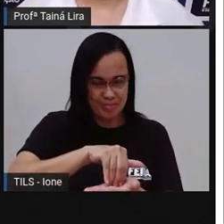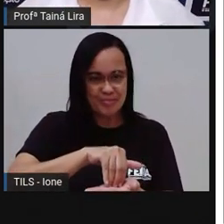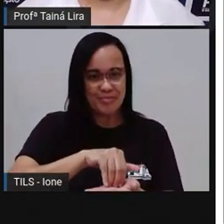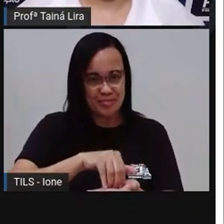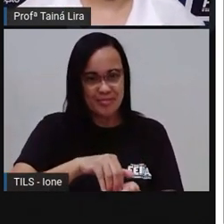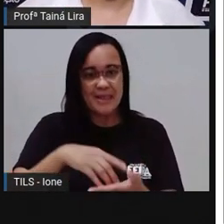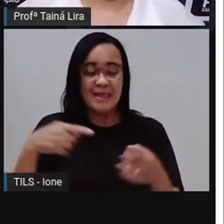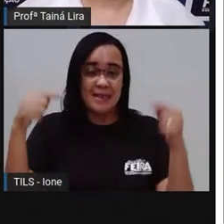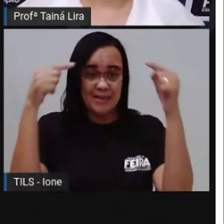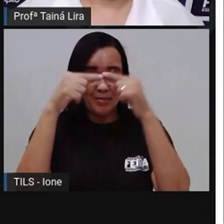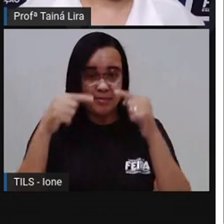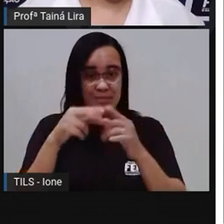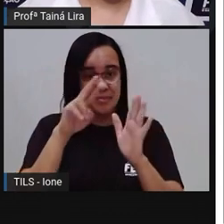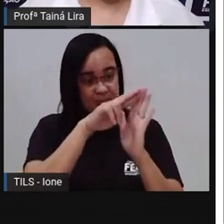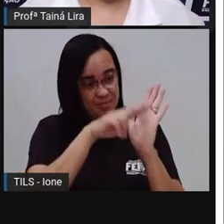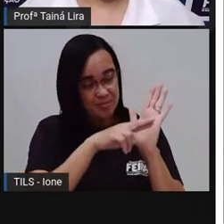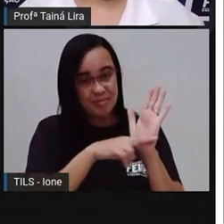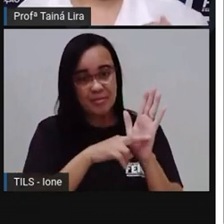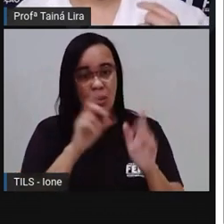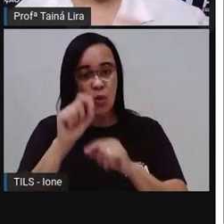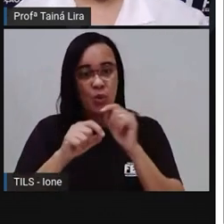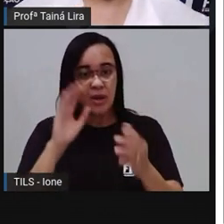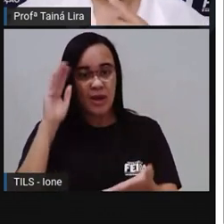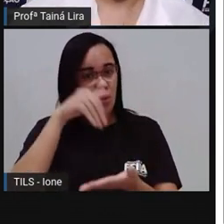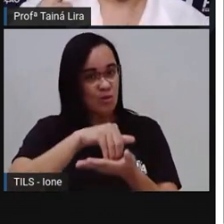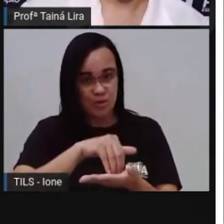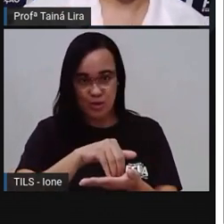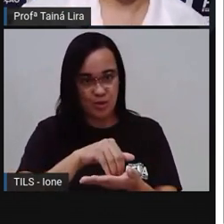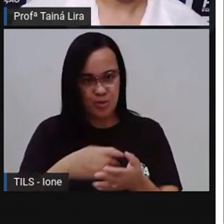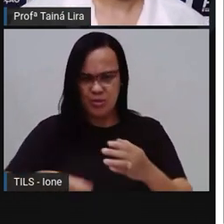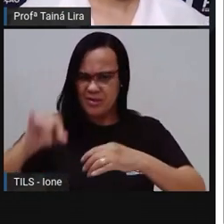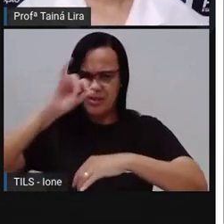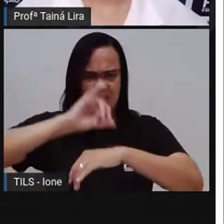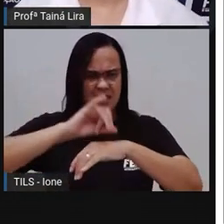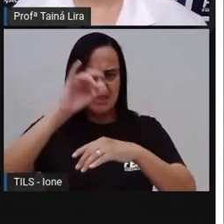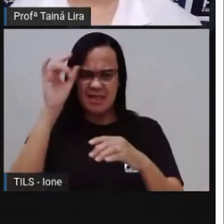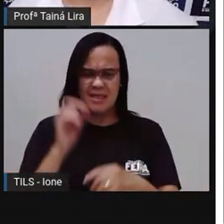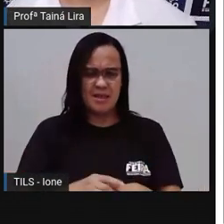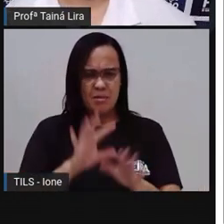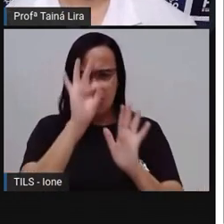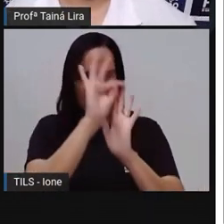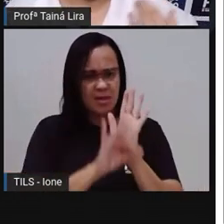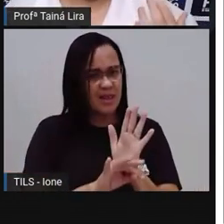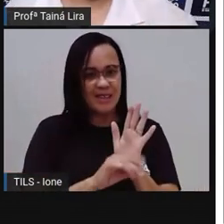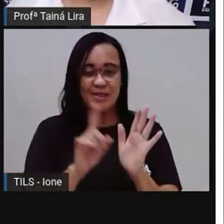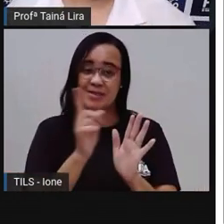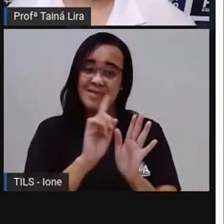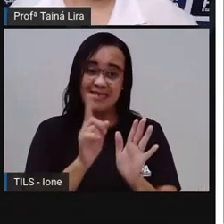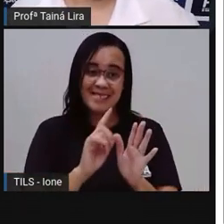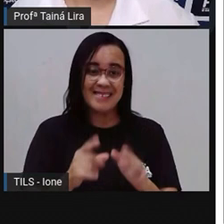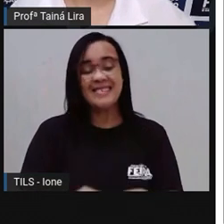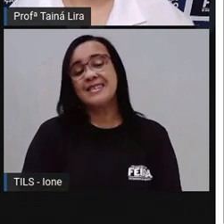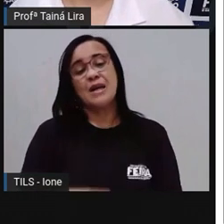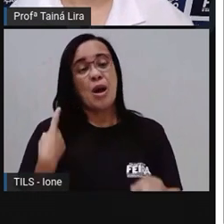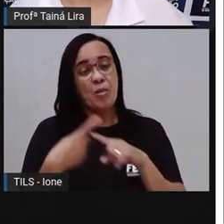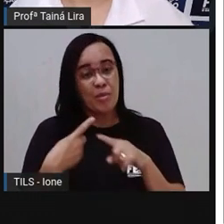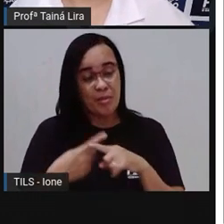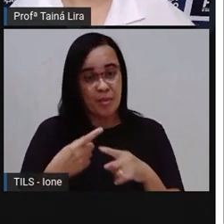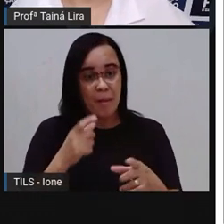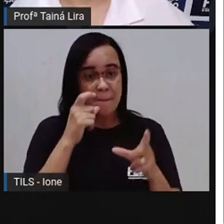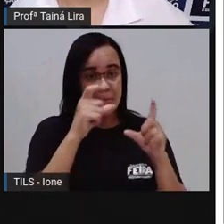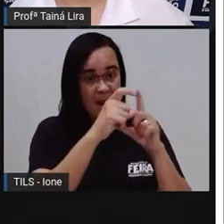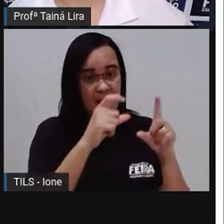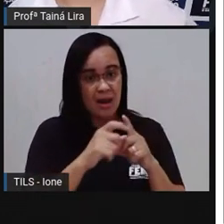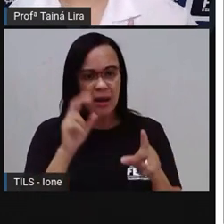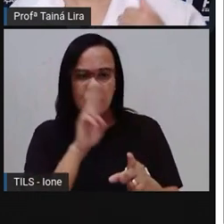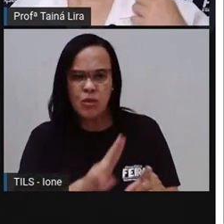texto, então ele jamais poderia vir aqui em cima. Então, são palavrinhas até, ó, que vocês podem estar utilizando na escrita do texto de vocês,